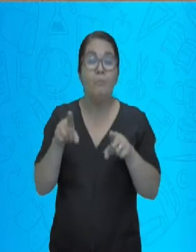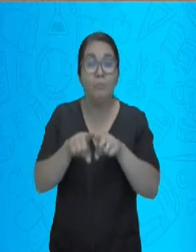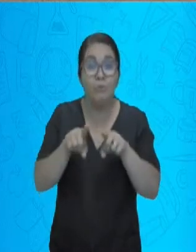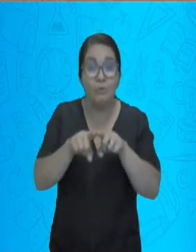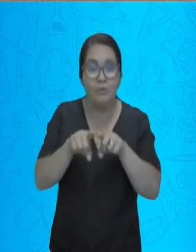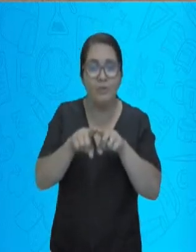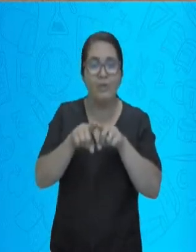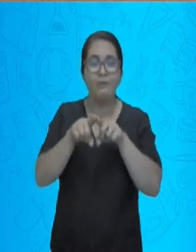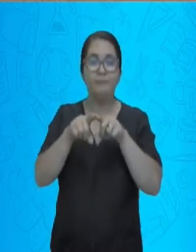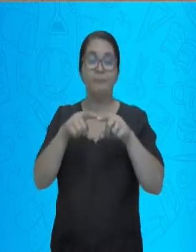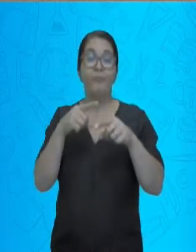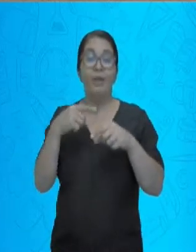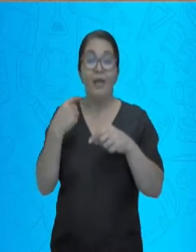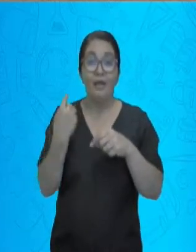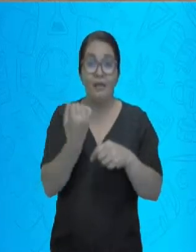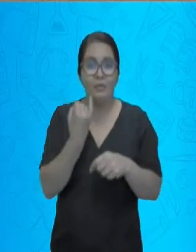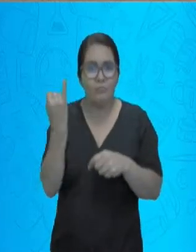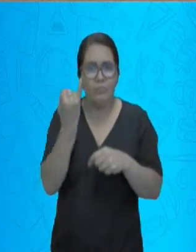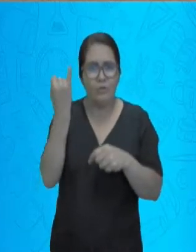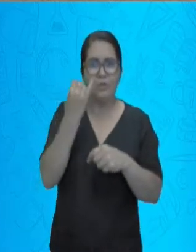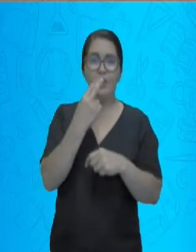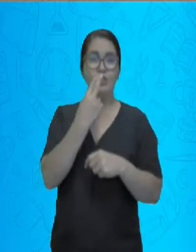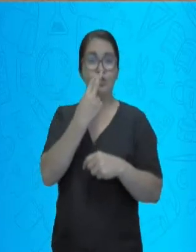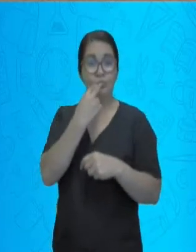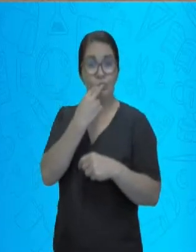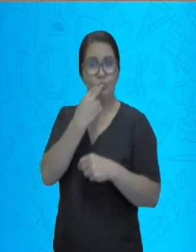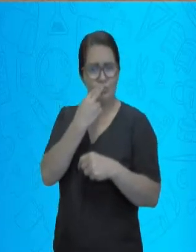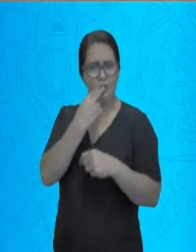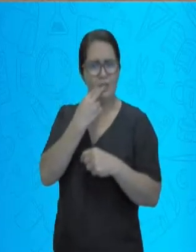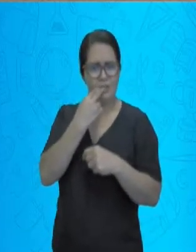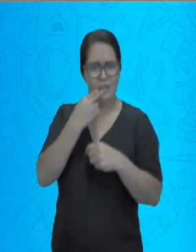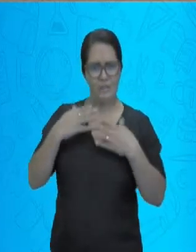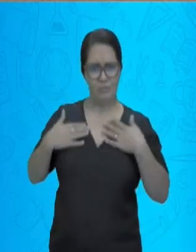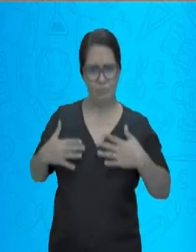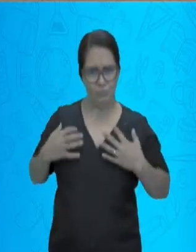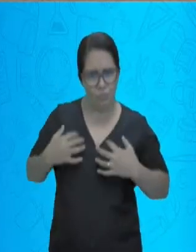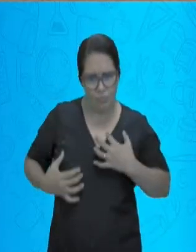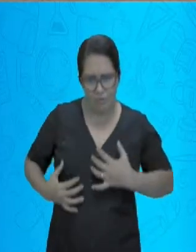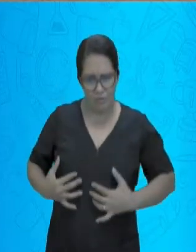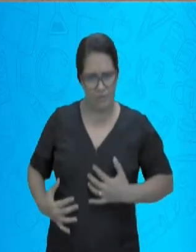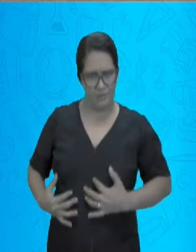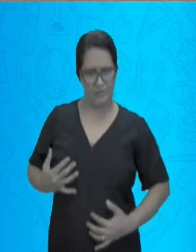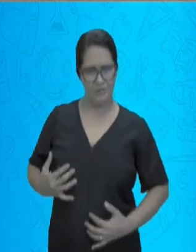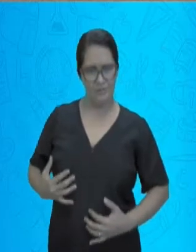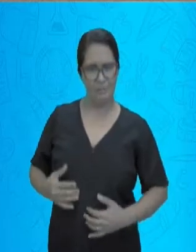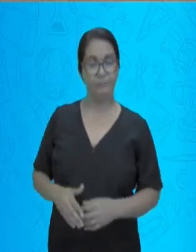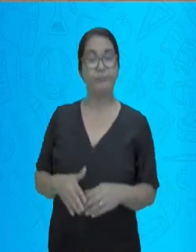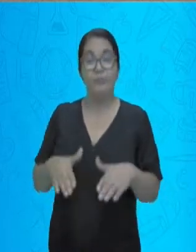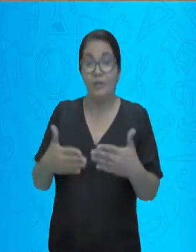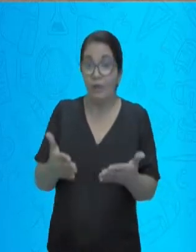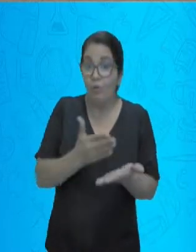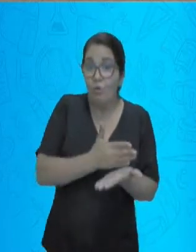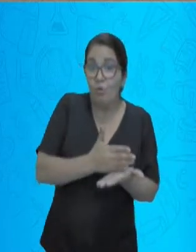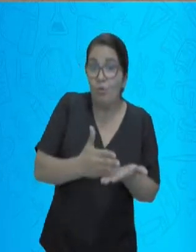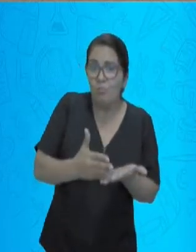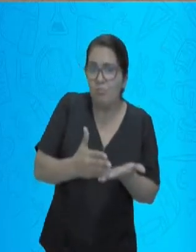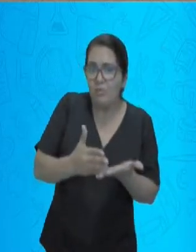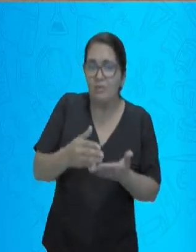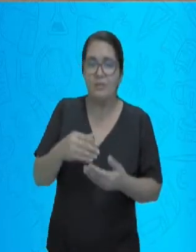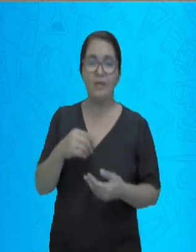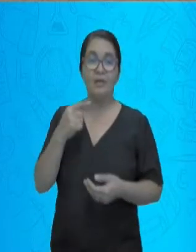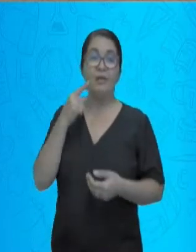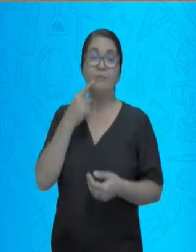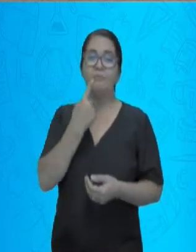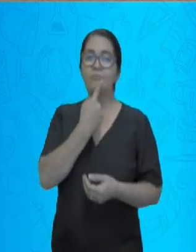Pensando desta forma, tudo começa na minha boca. Logo após a minha mastigação ser